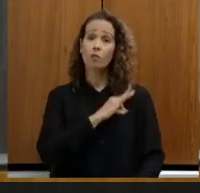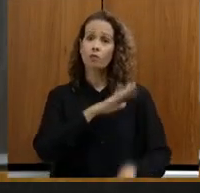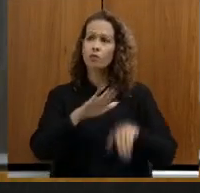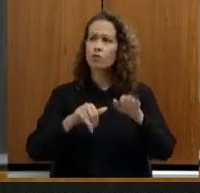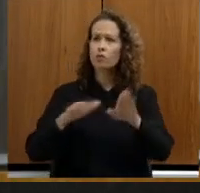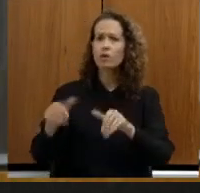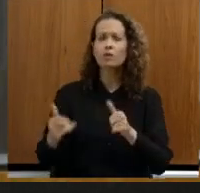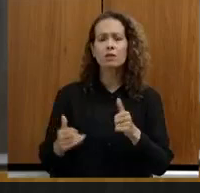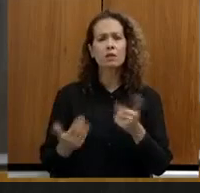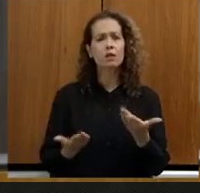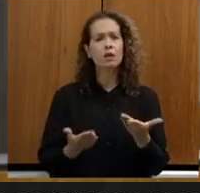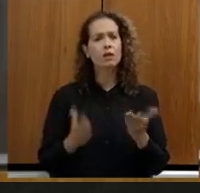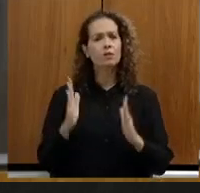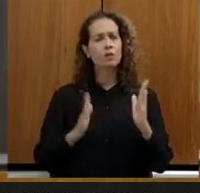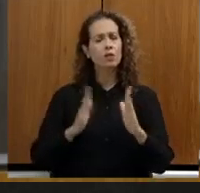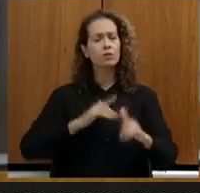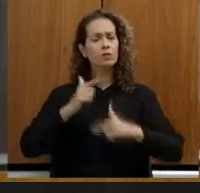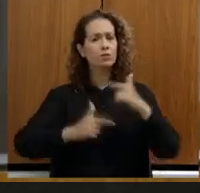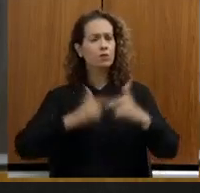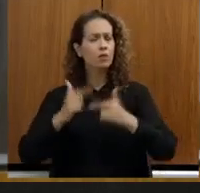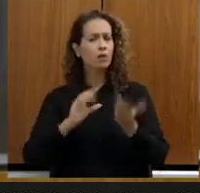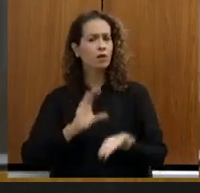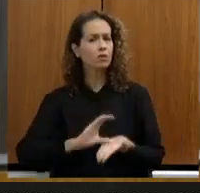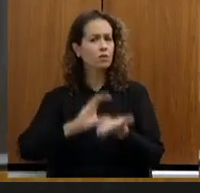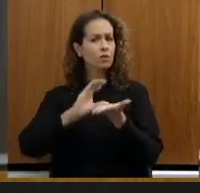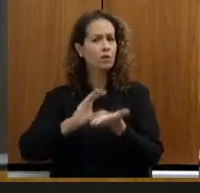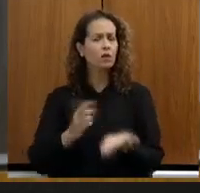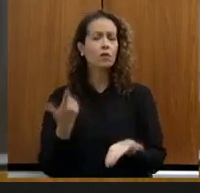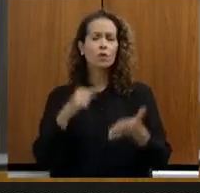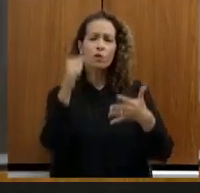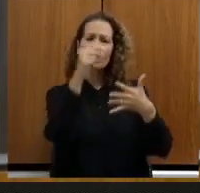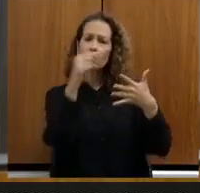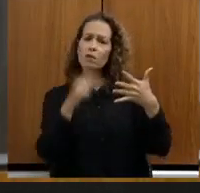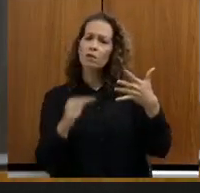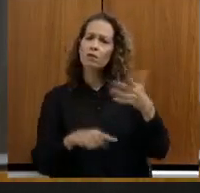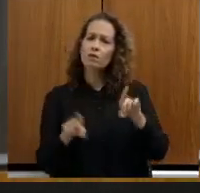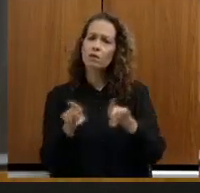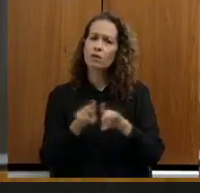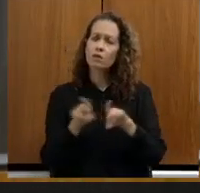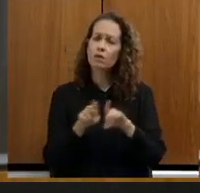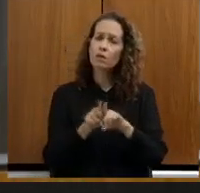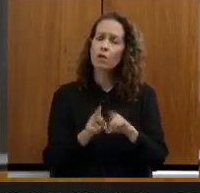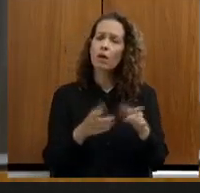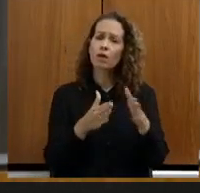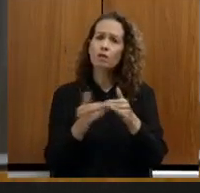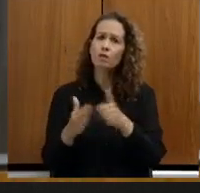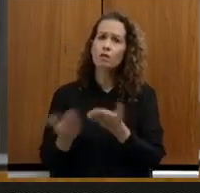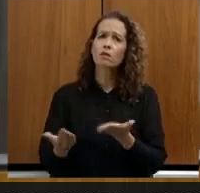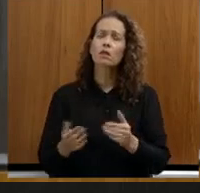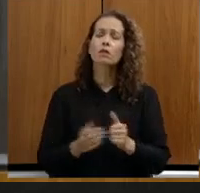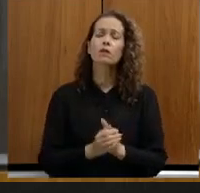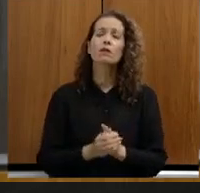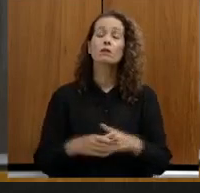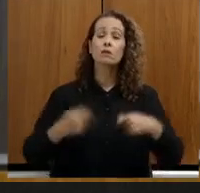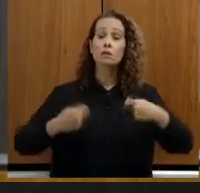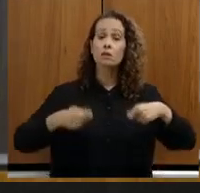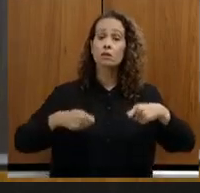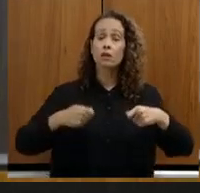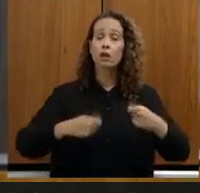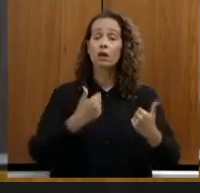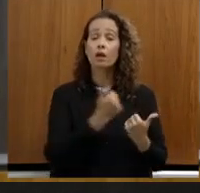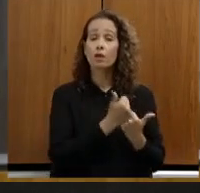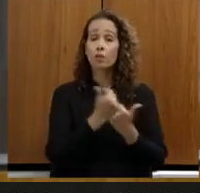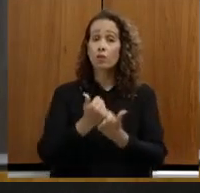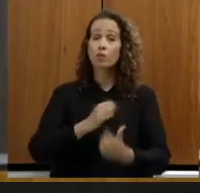atividades do Conselho, e uma série de outras questões, requisitar, quanto necessário, apoio policial